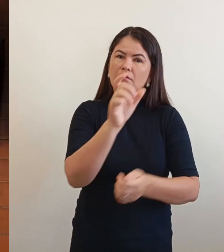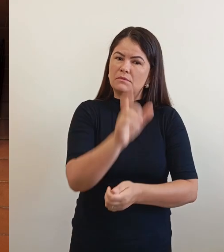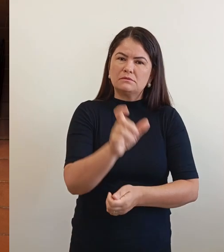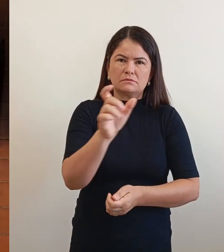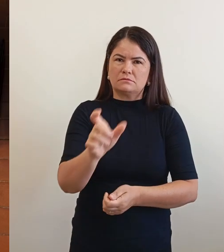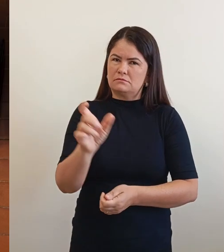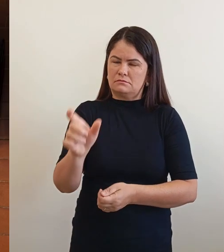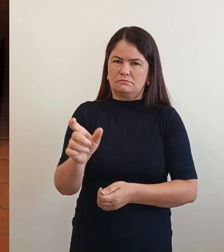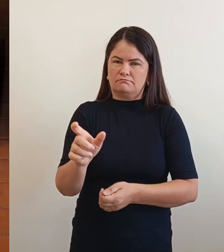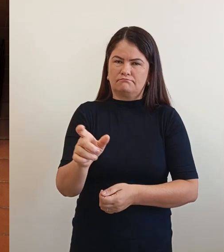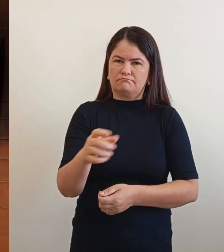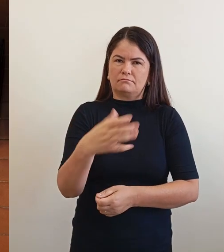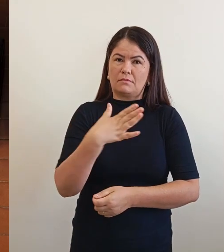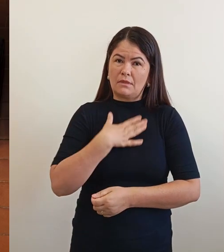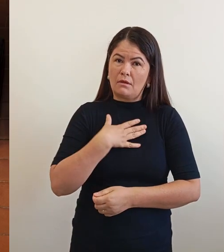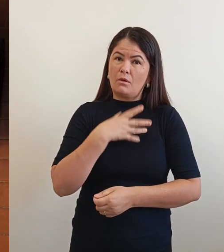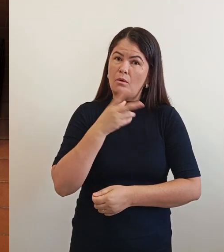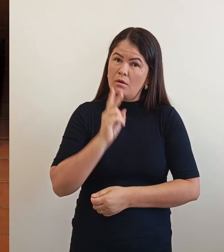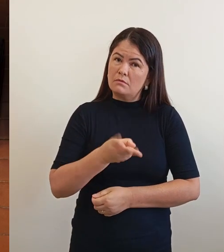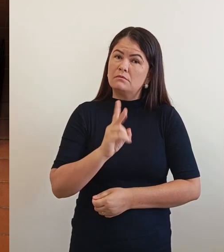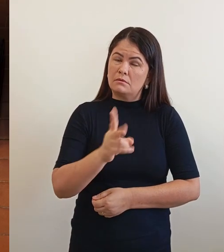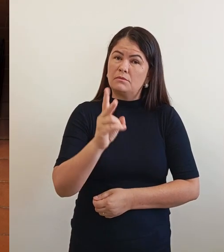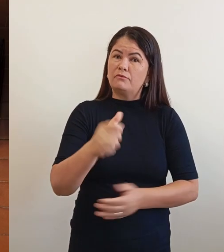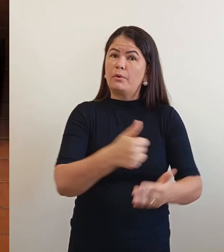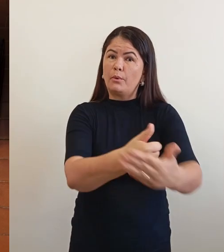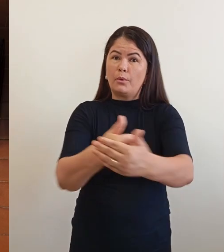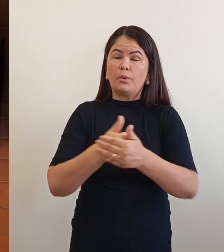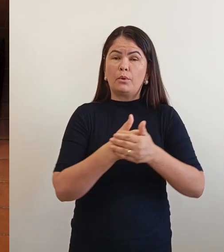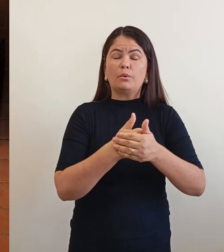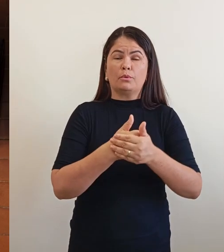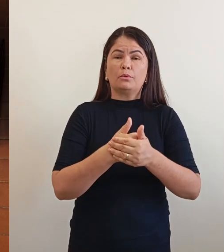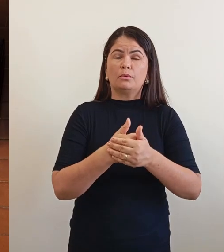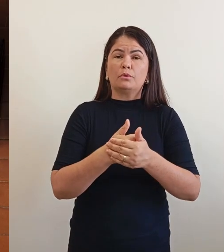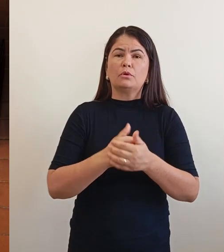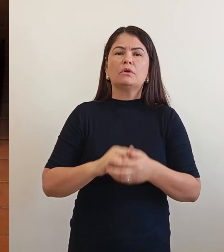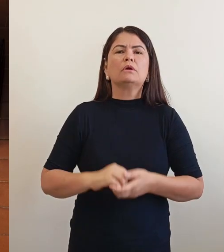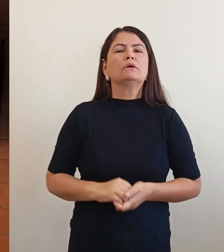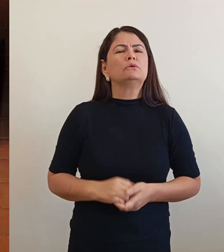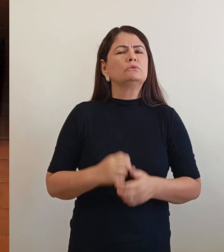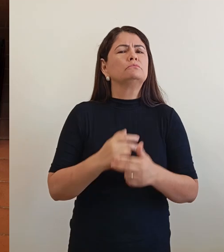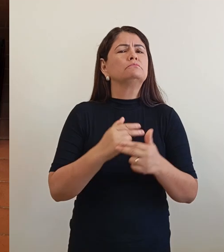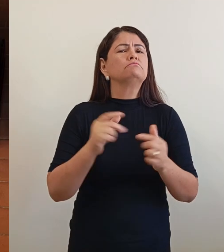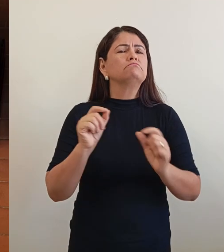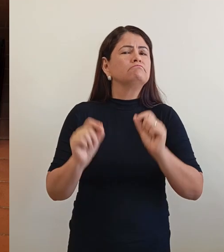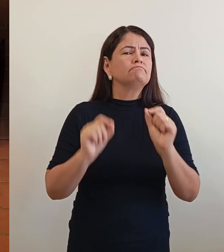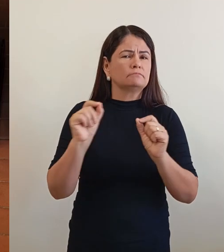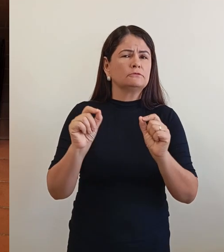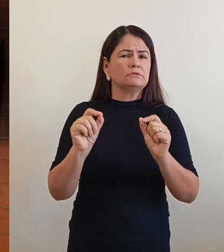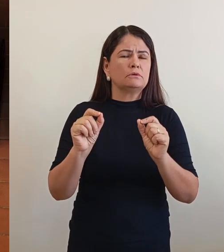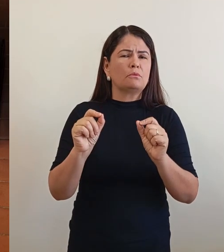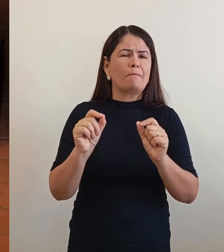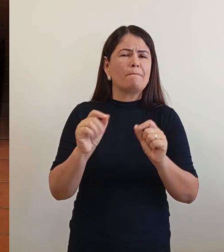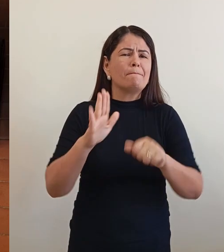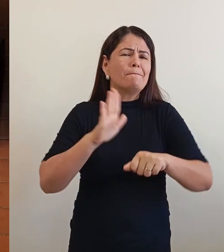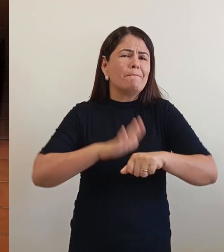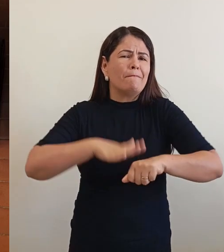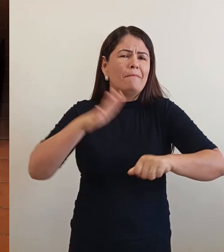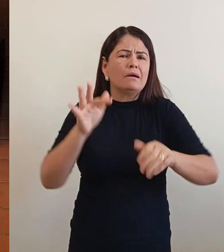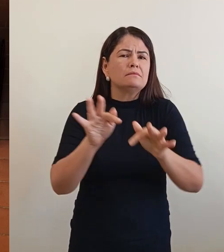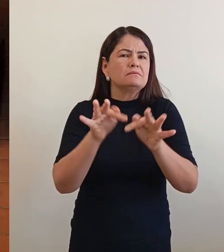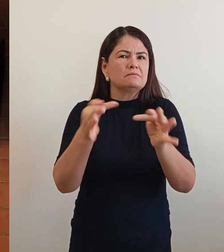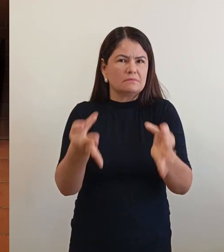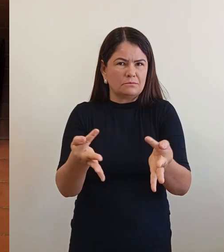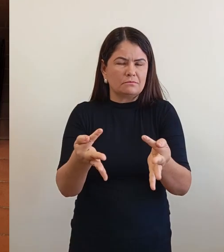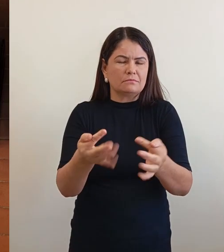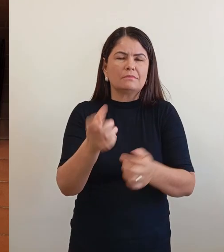Agora, uma coisa acontecia na minha vida. Quanto mais humilde, mais eu gostava de tratar bem.